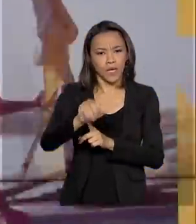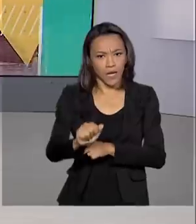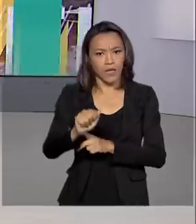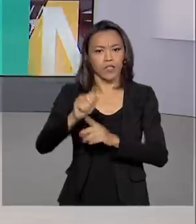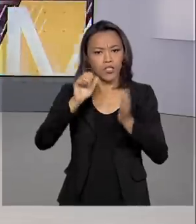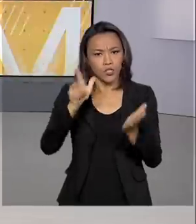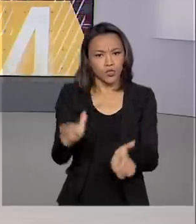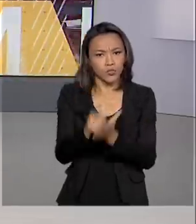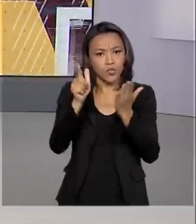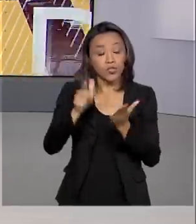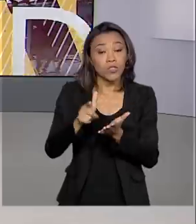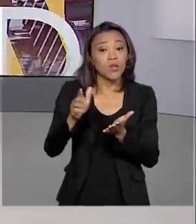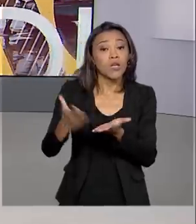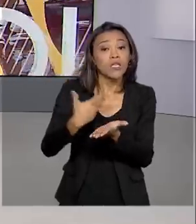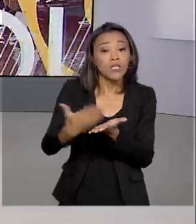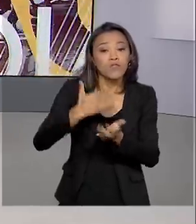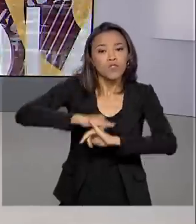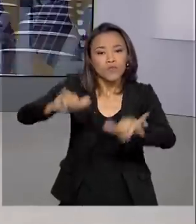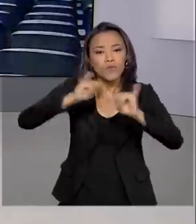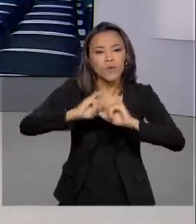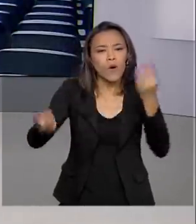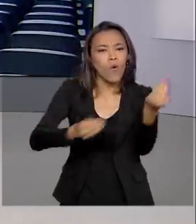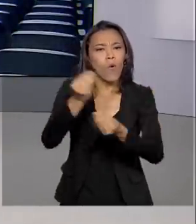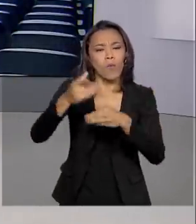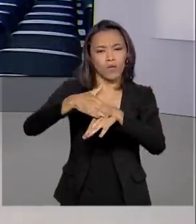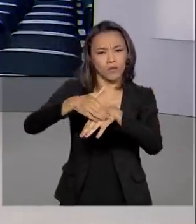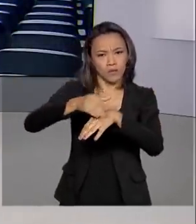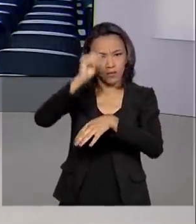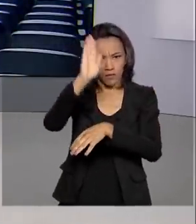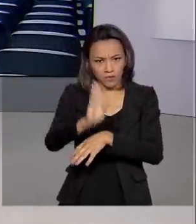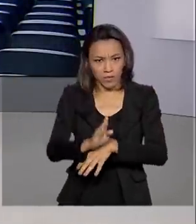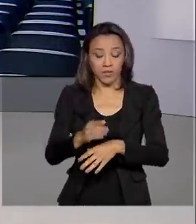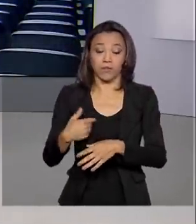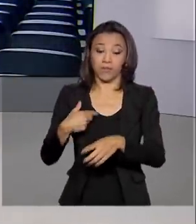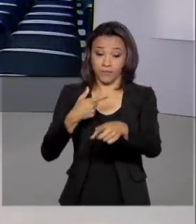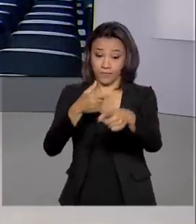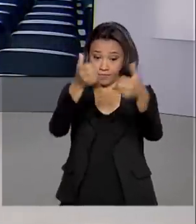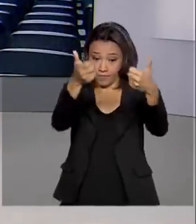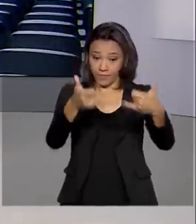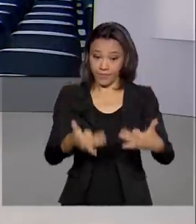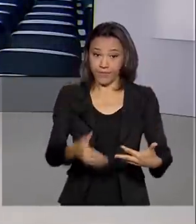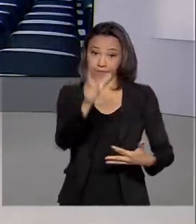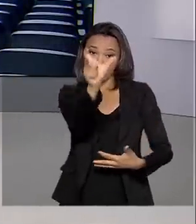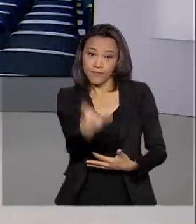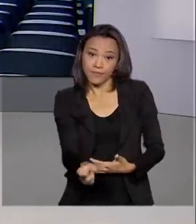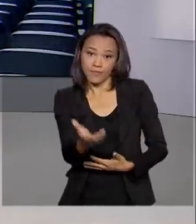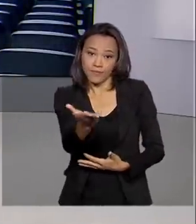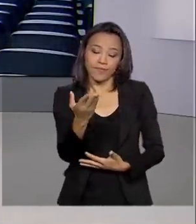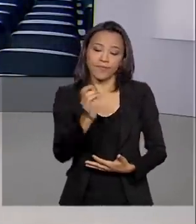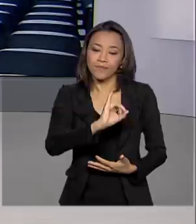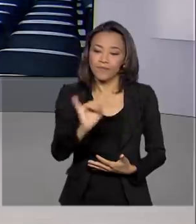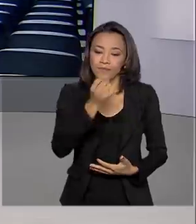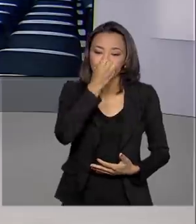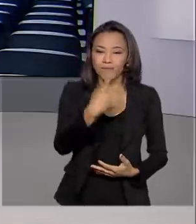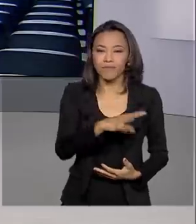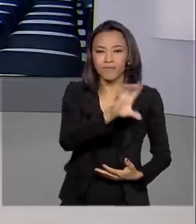Brasil. Vamos então ao Rio de Janeiro conversar com a Alessandra Lago. Ela traz as informações para a gente. Oi Alessandra, bom dia.